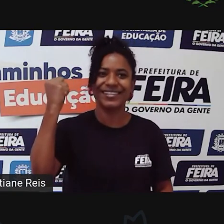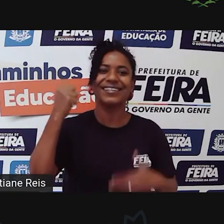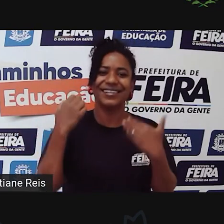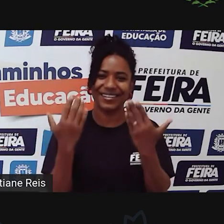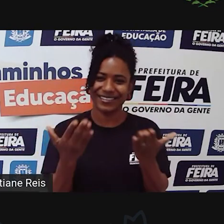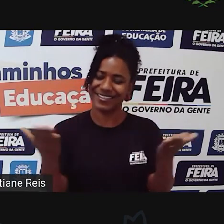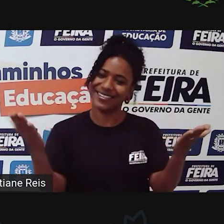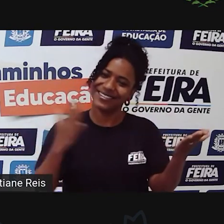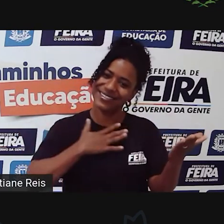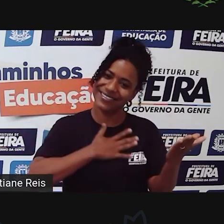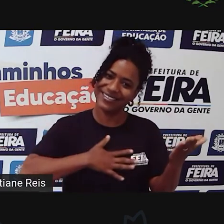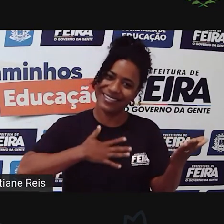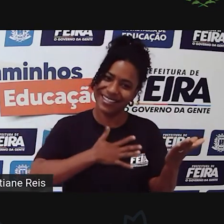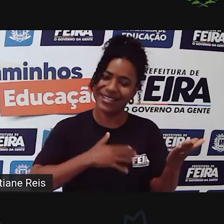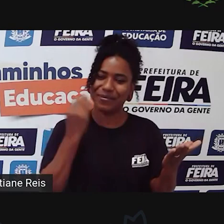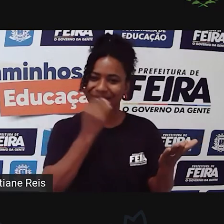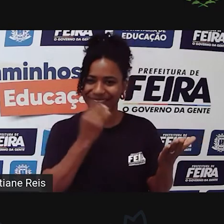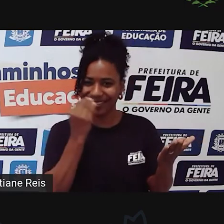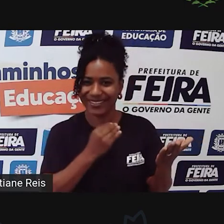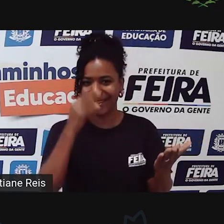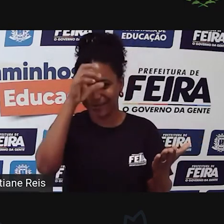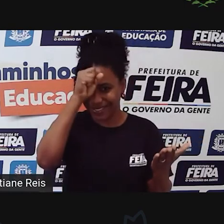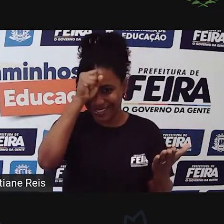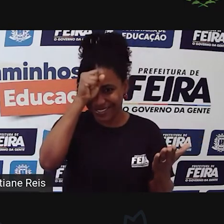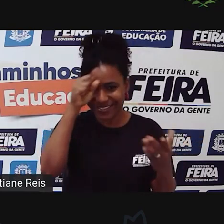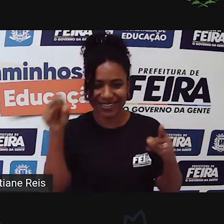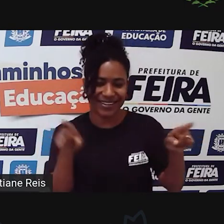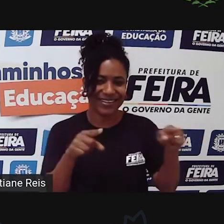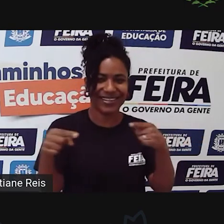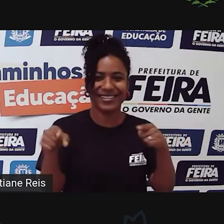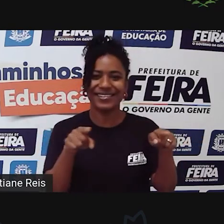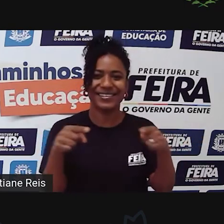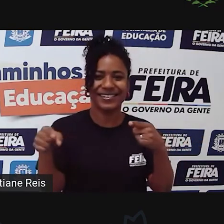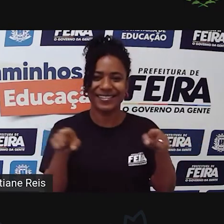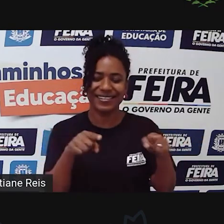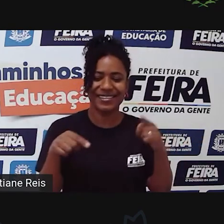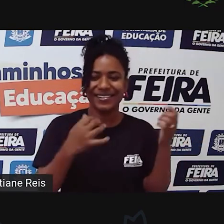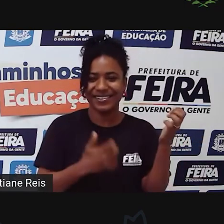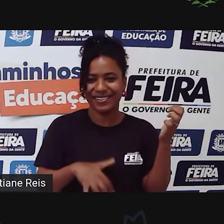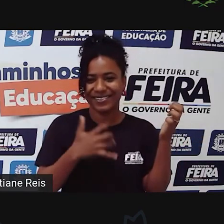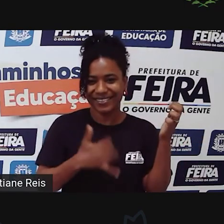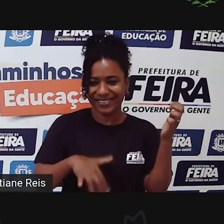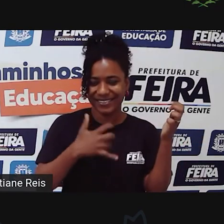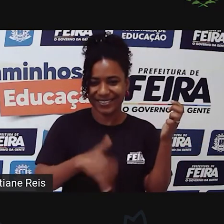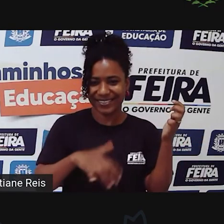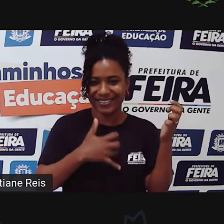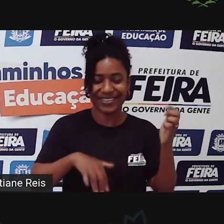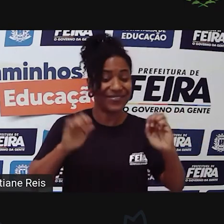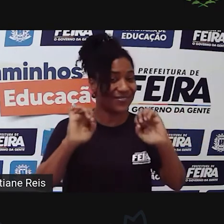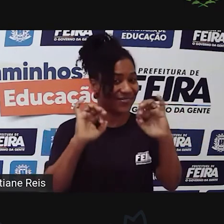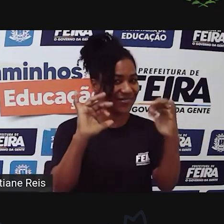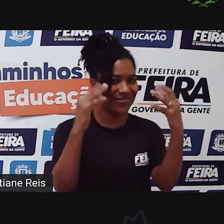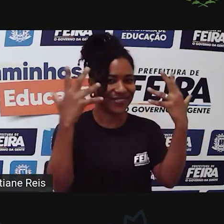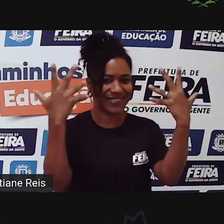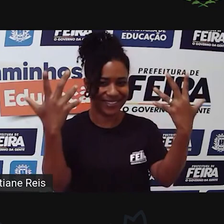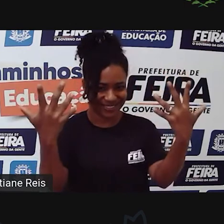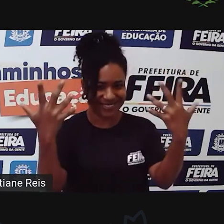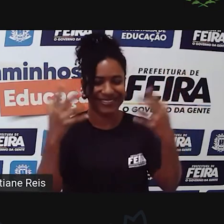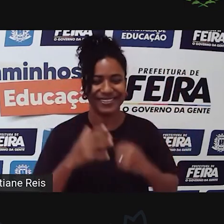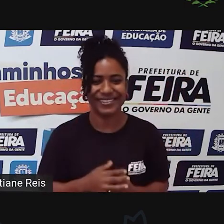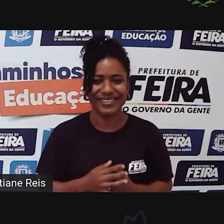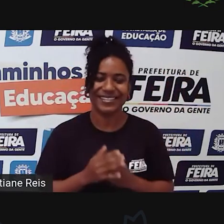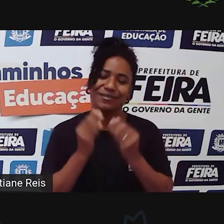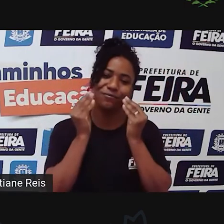vocês tenham gostado, que tenham aproveitado e a nossa musicalidade ali também, né, representada no violão, a nossa festividade e musicalidade, então,